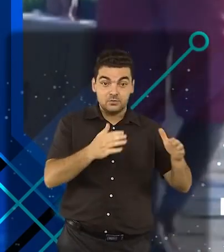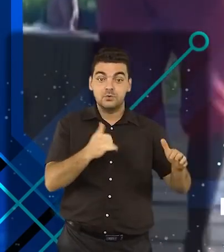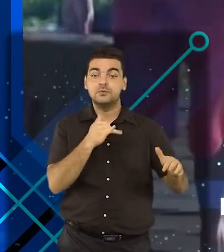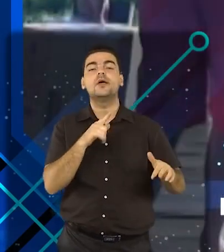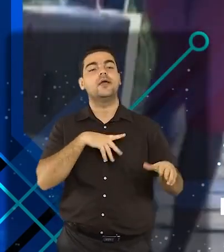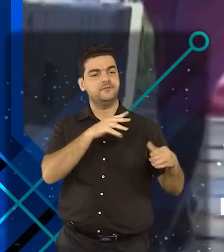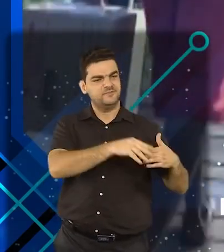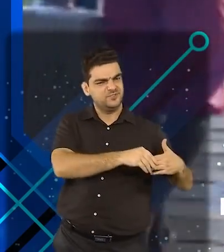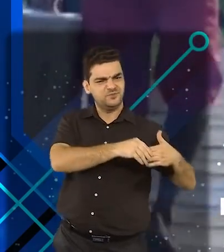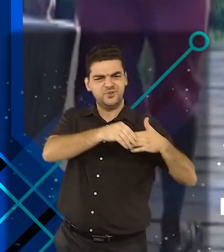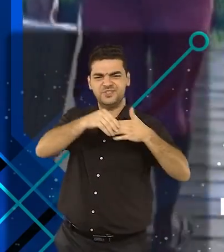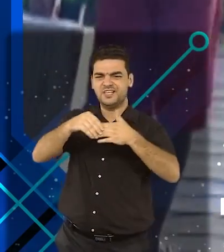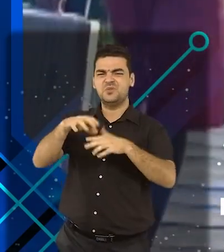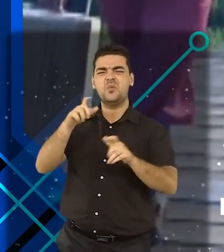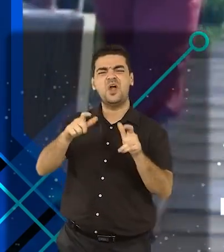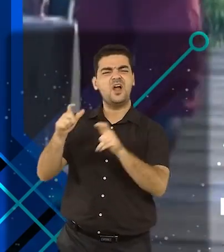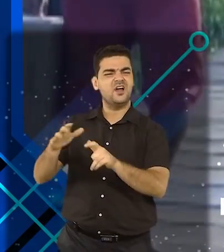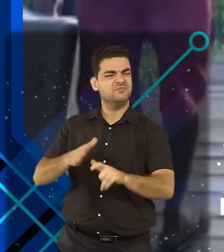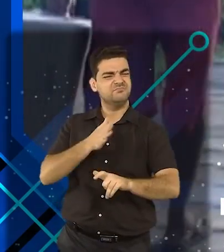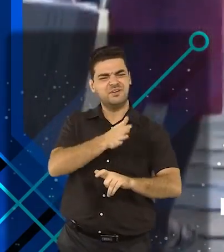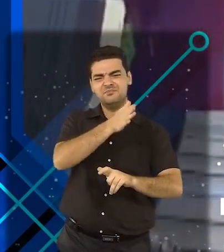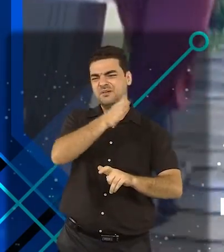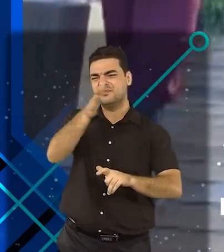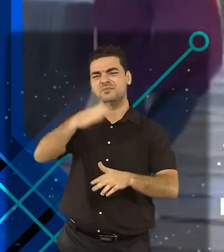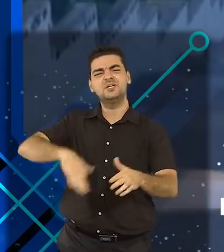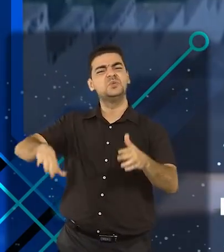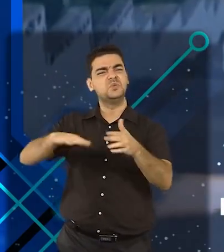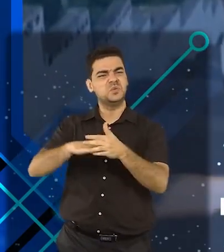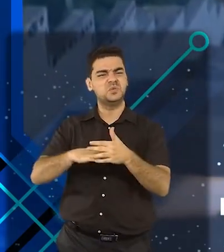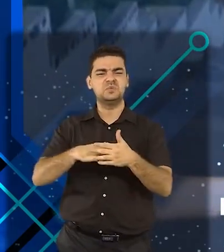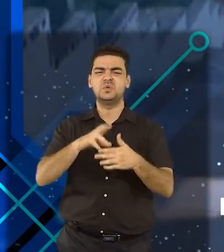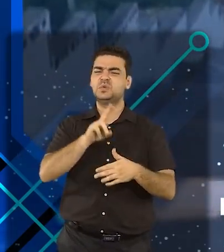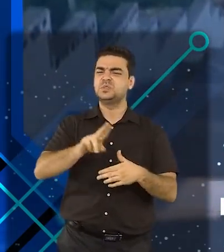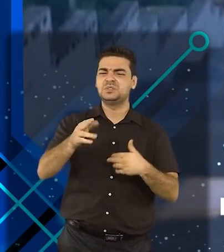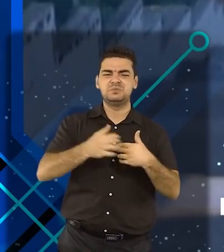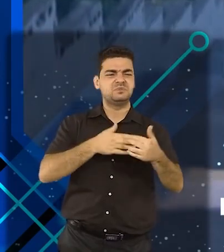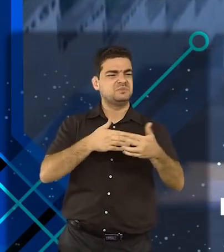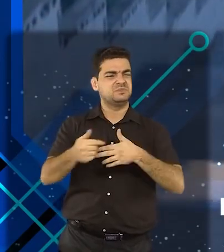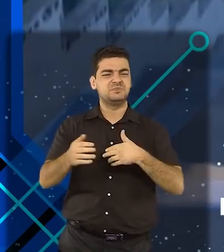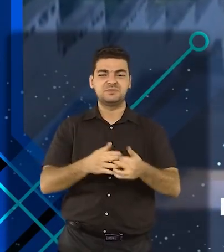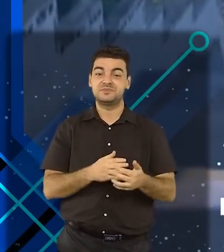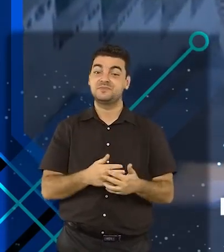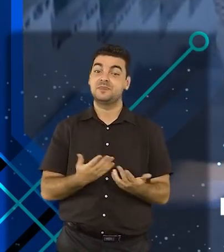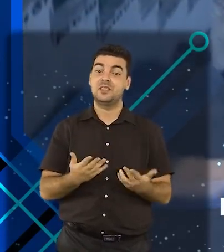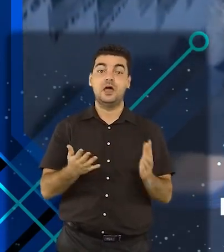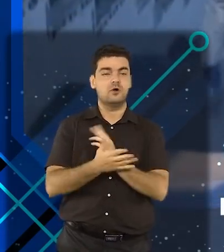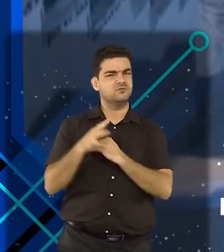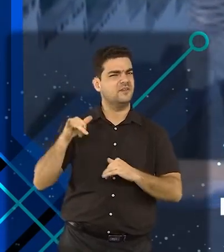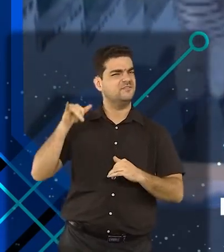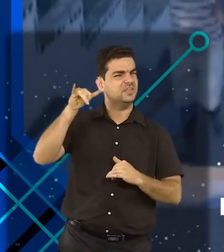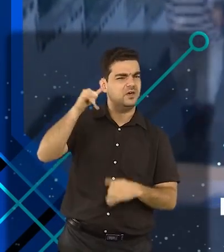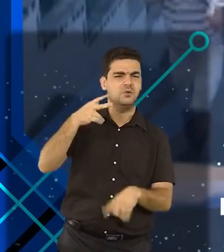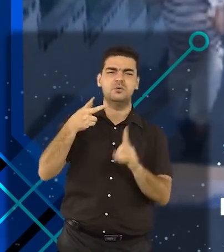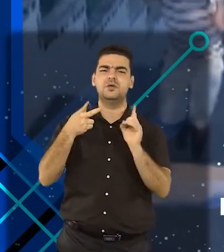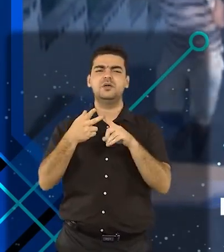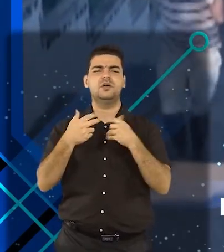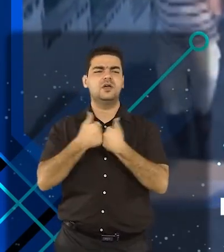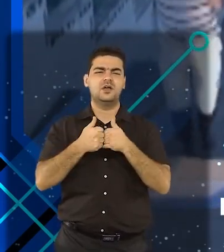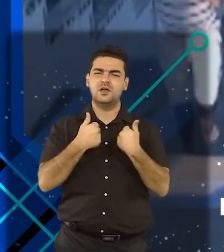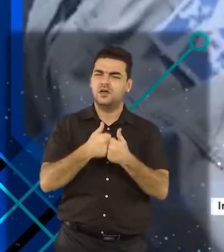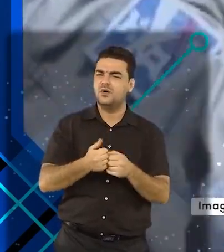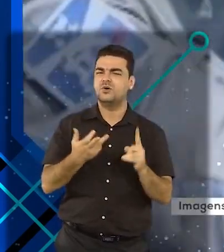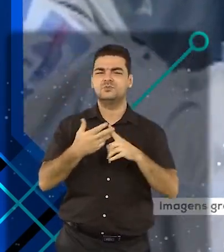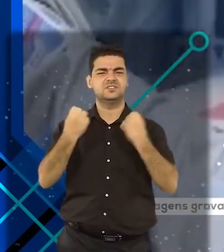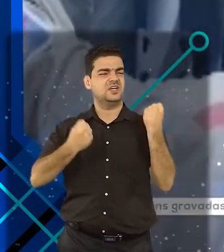transportadas para todos os locais de votação pelos mais diferentes meios de avião, por veículos